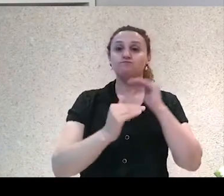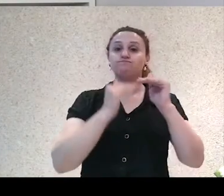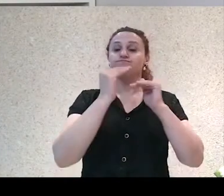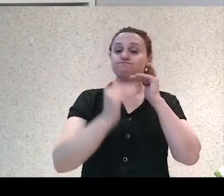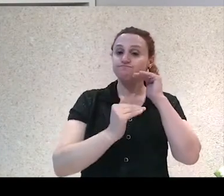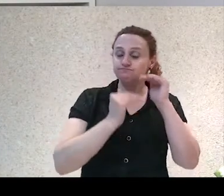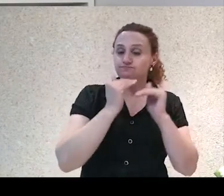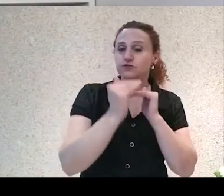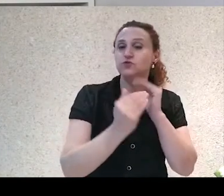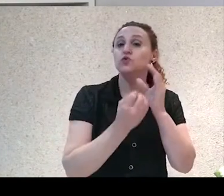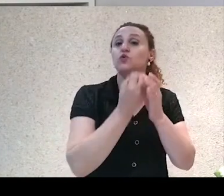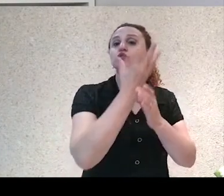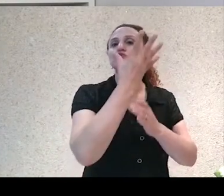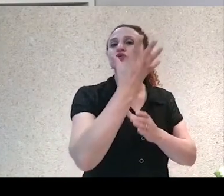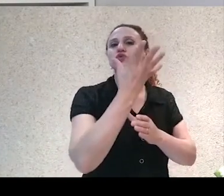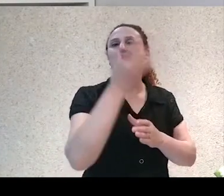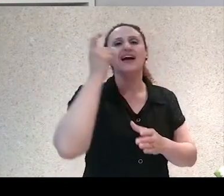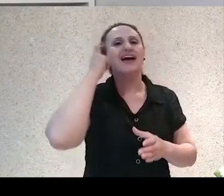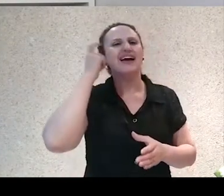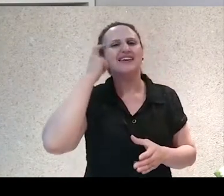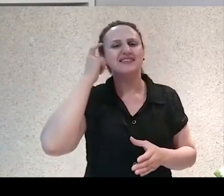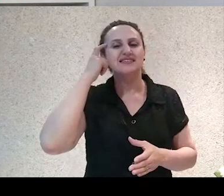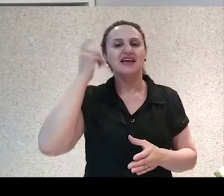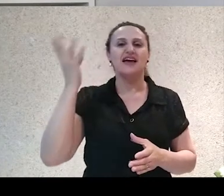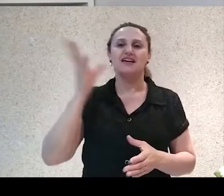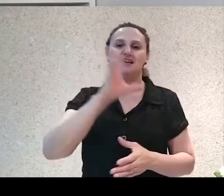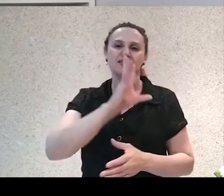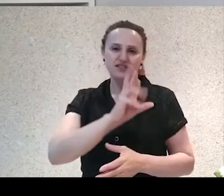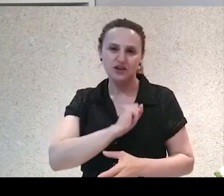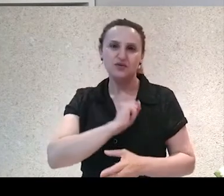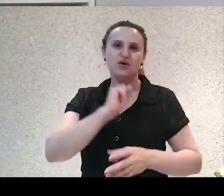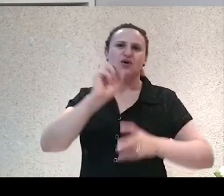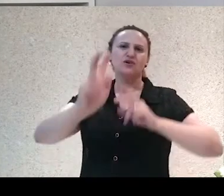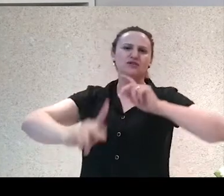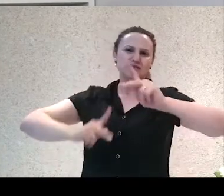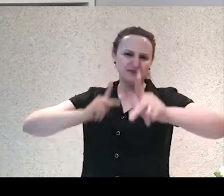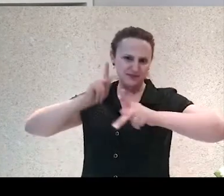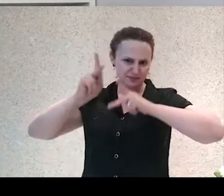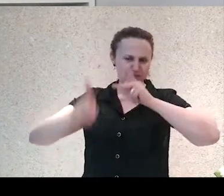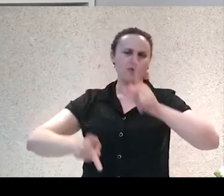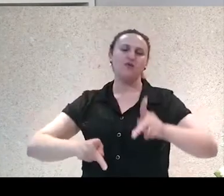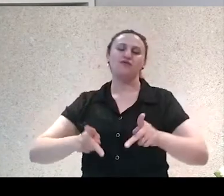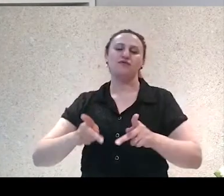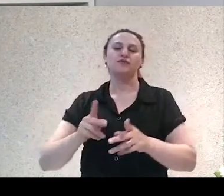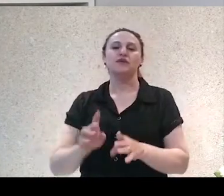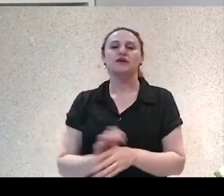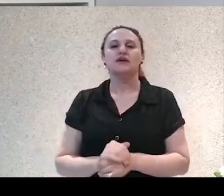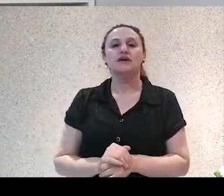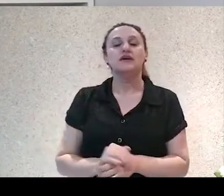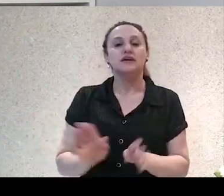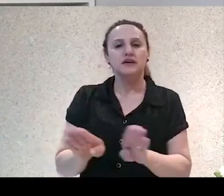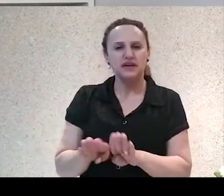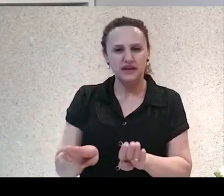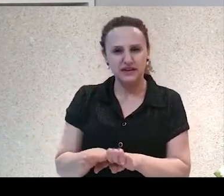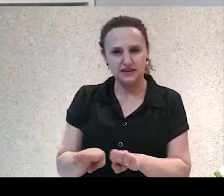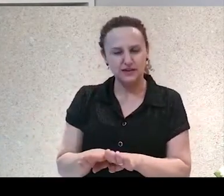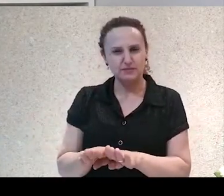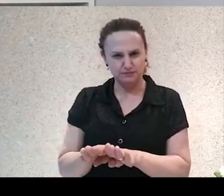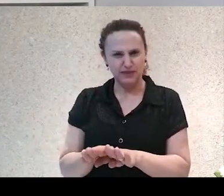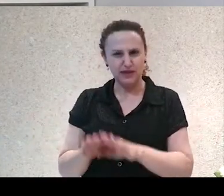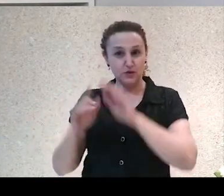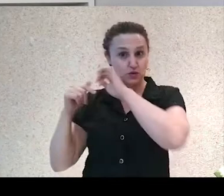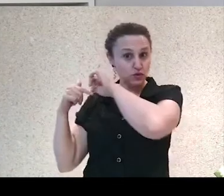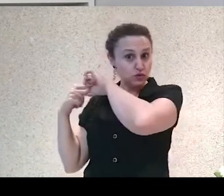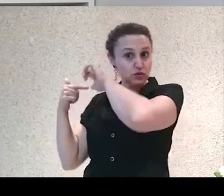essa ideia de nação, de povo. Outra coisa interessante para a pensar aí, então, é a questão dos clássicos.